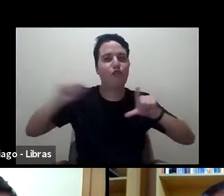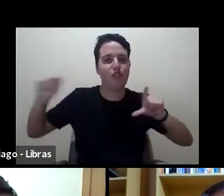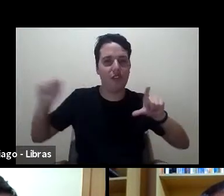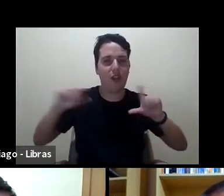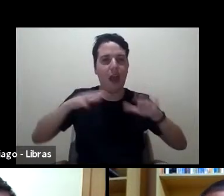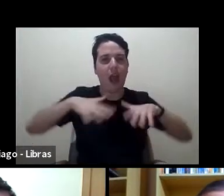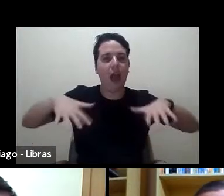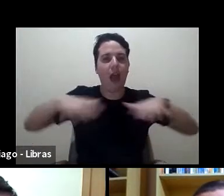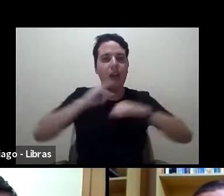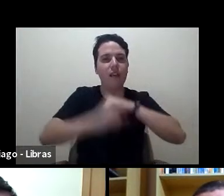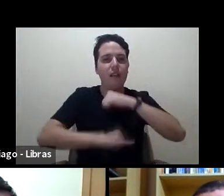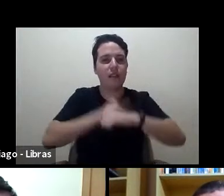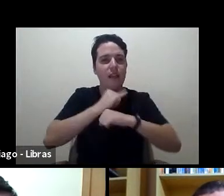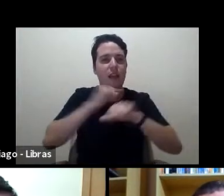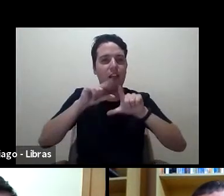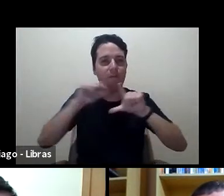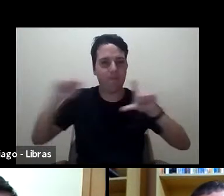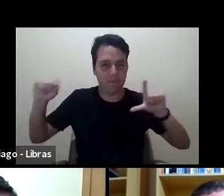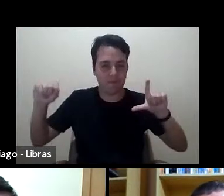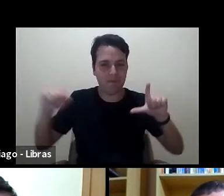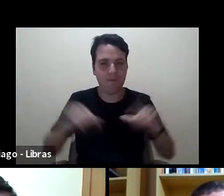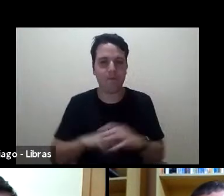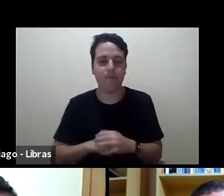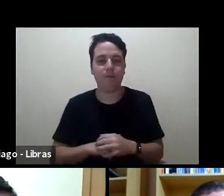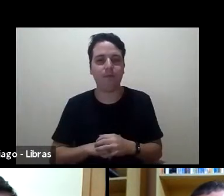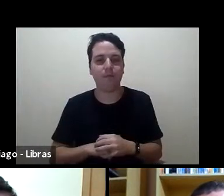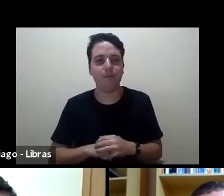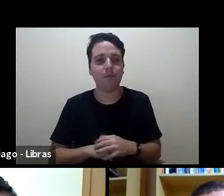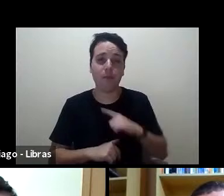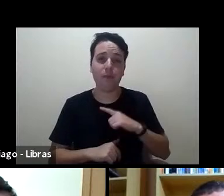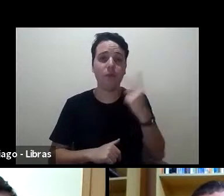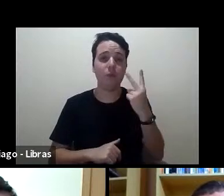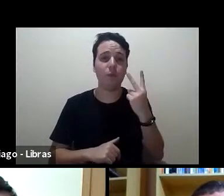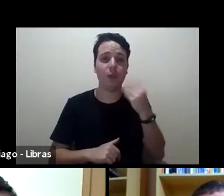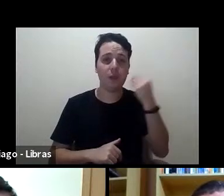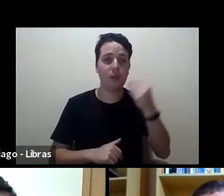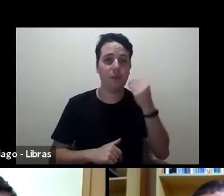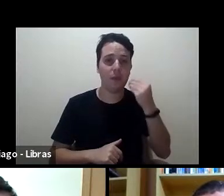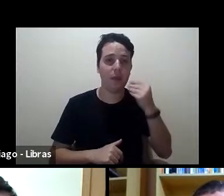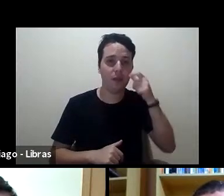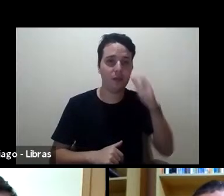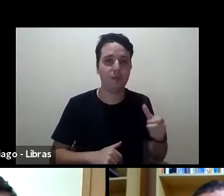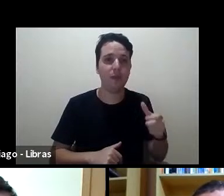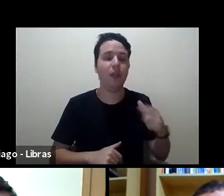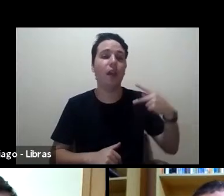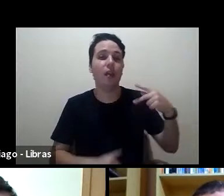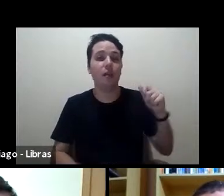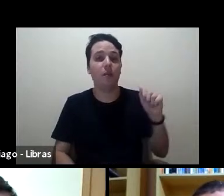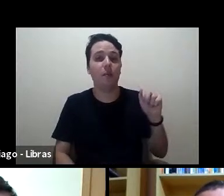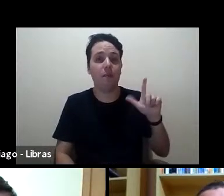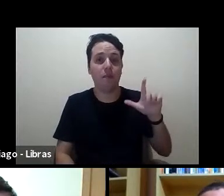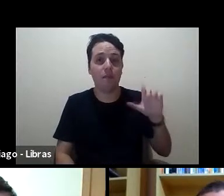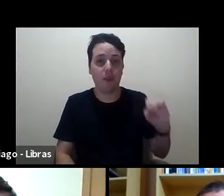experiências bem interessantes. E o Cláudio Pinto Nunes, colega de diretoria,